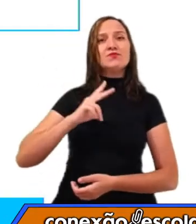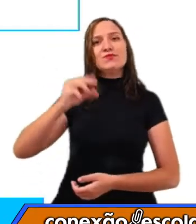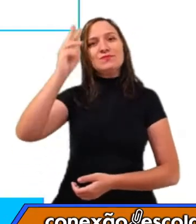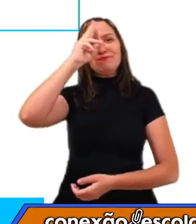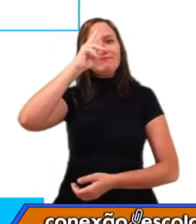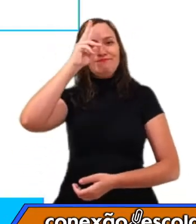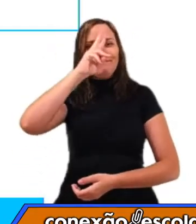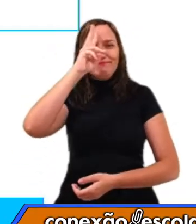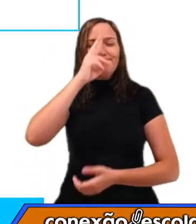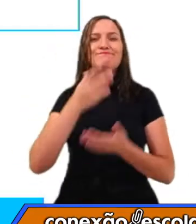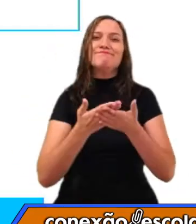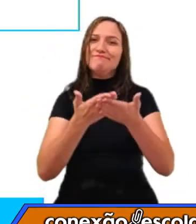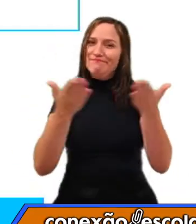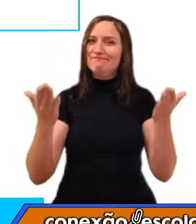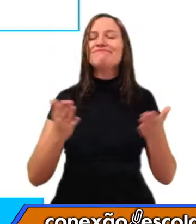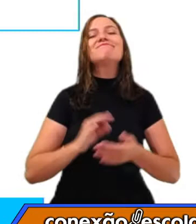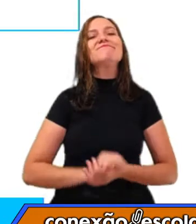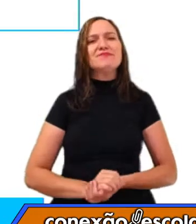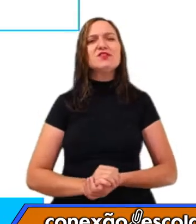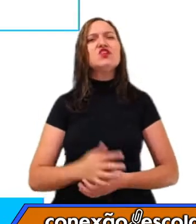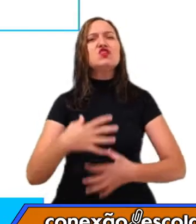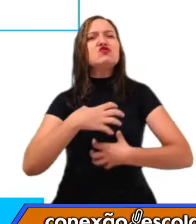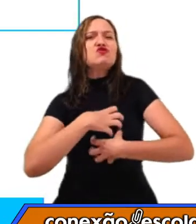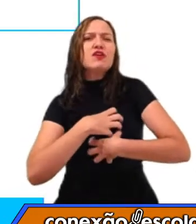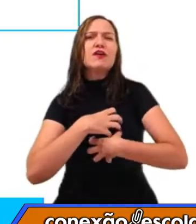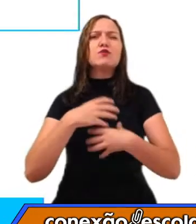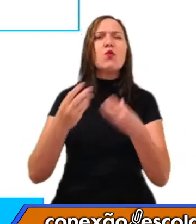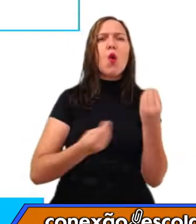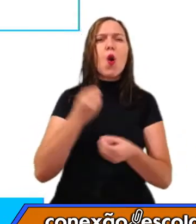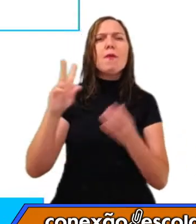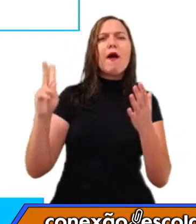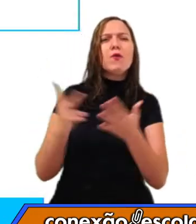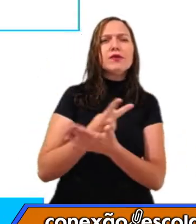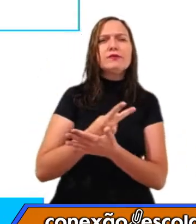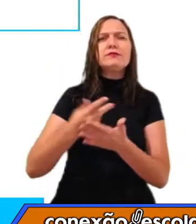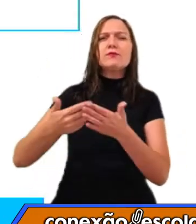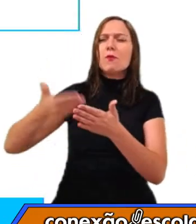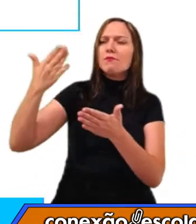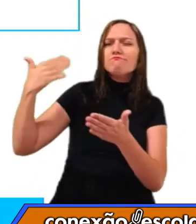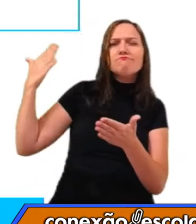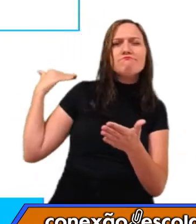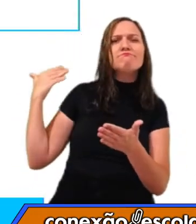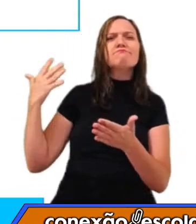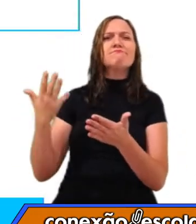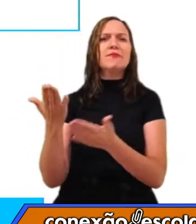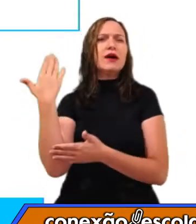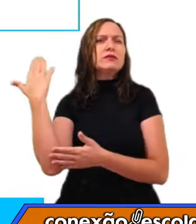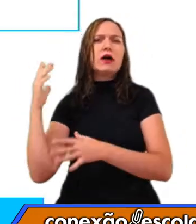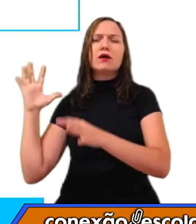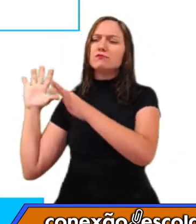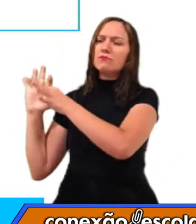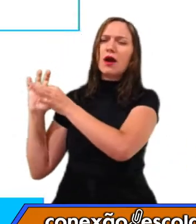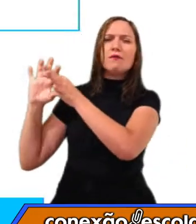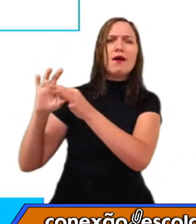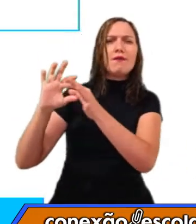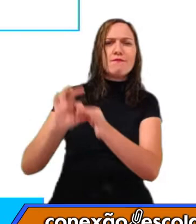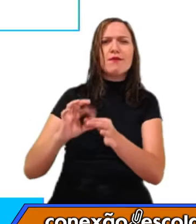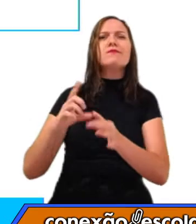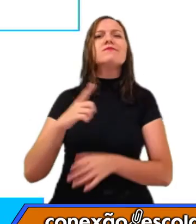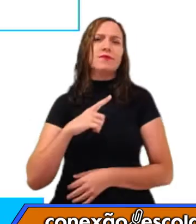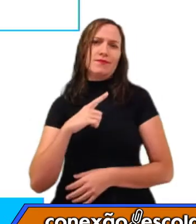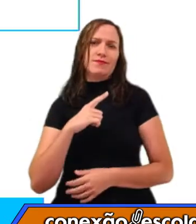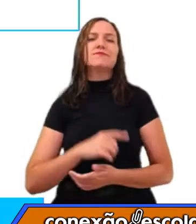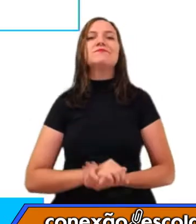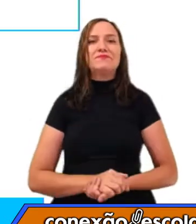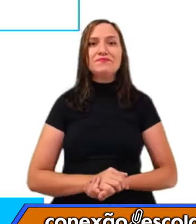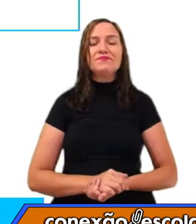pessoa tem uma forma de lembrar do passado, uma relação com o passado, né? Então, para falar